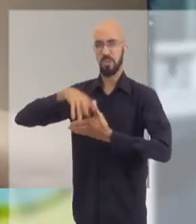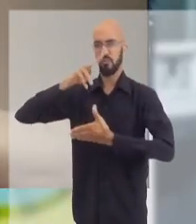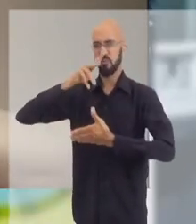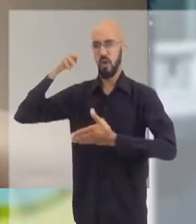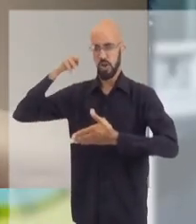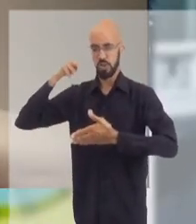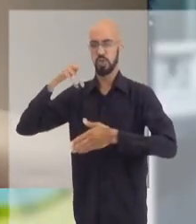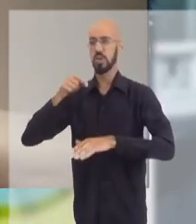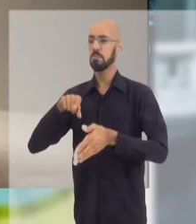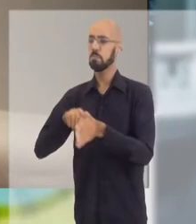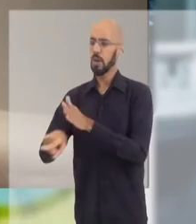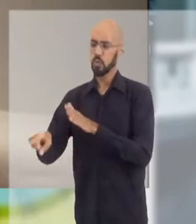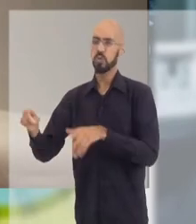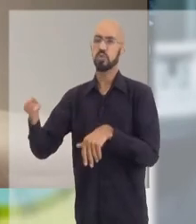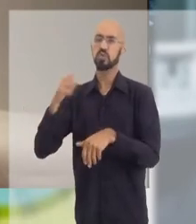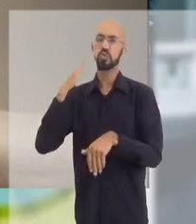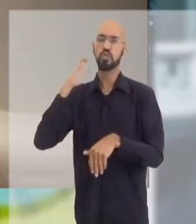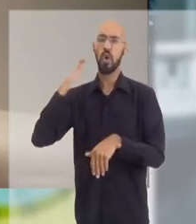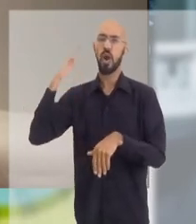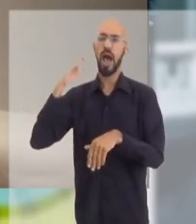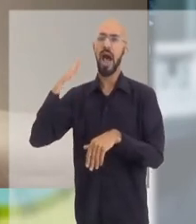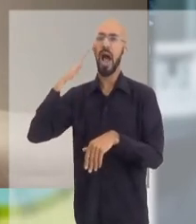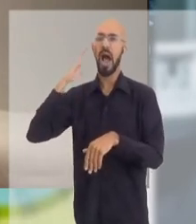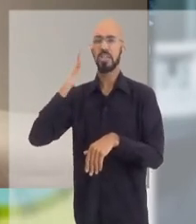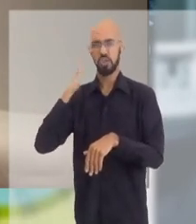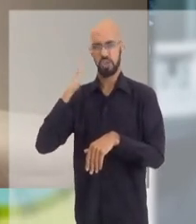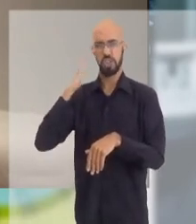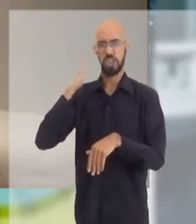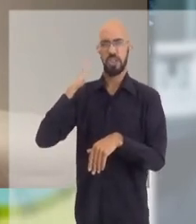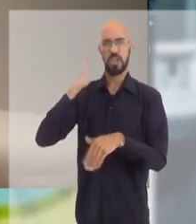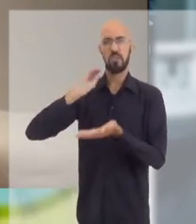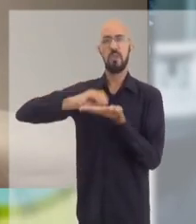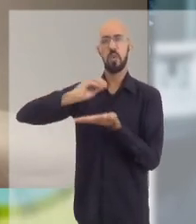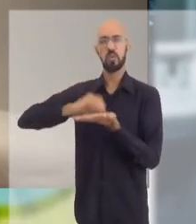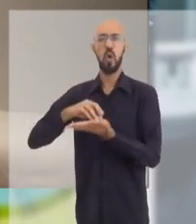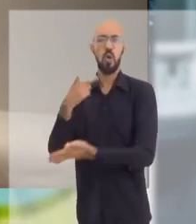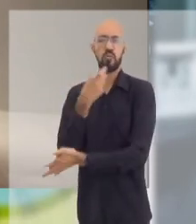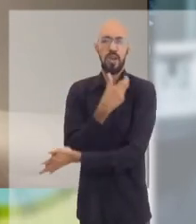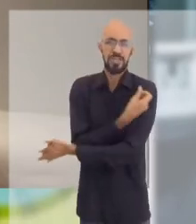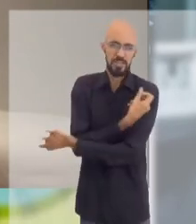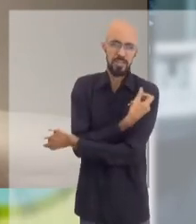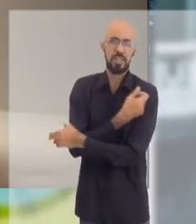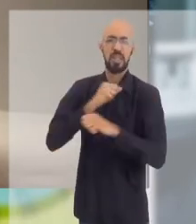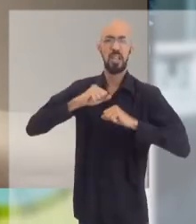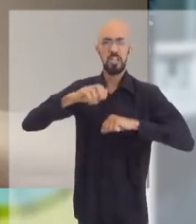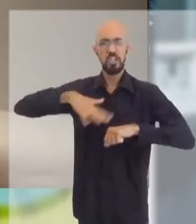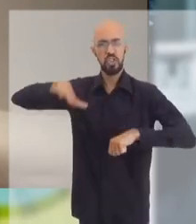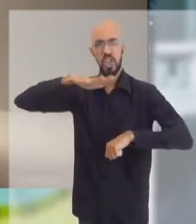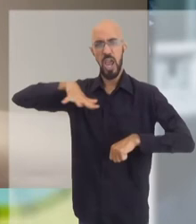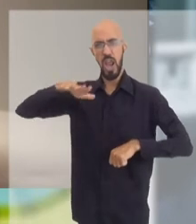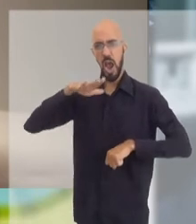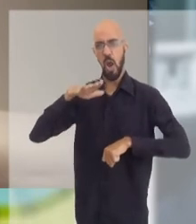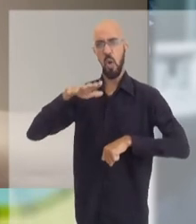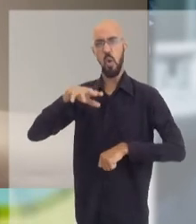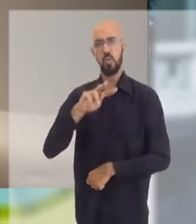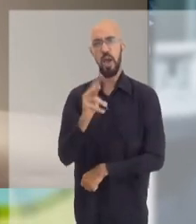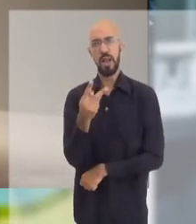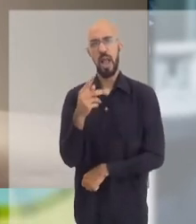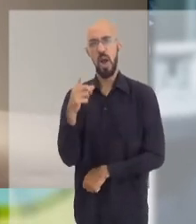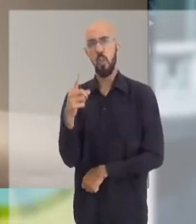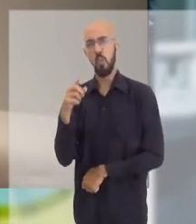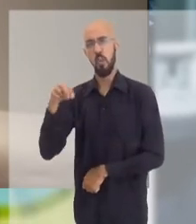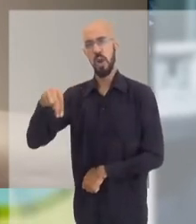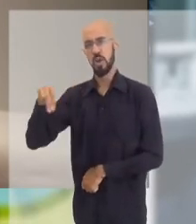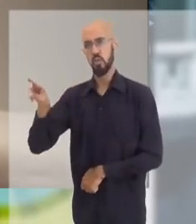altas. O senhor acha que faltou uma campanha de vacinação a respeito da